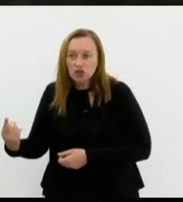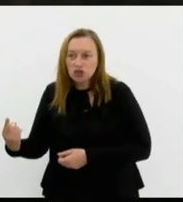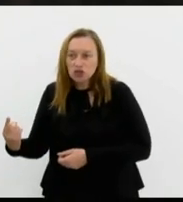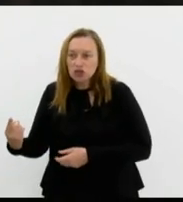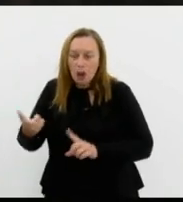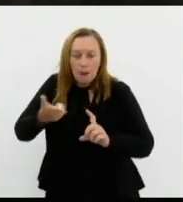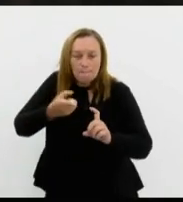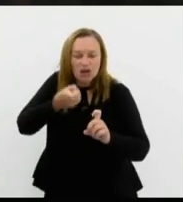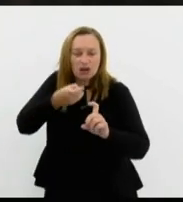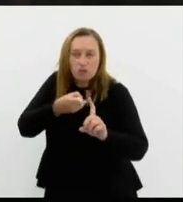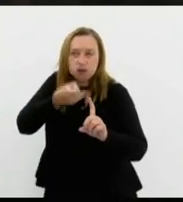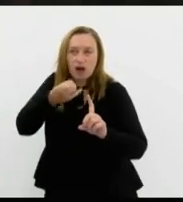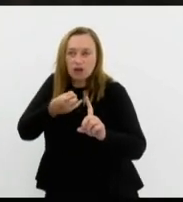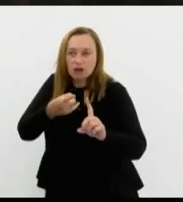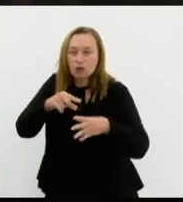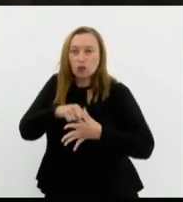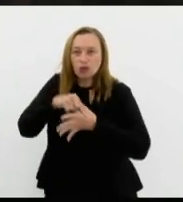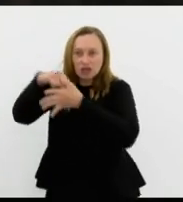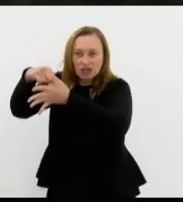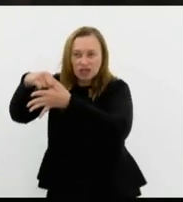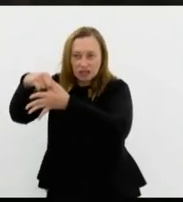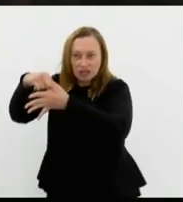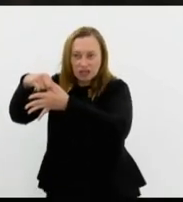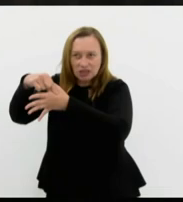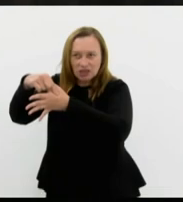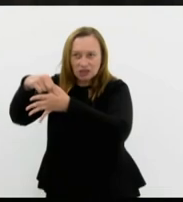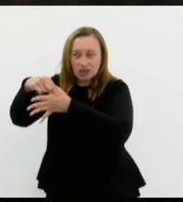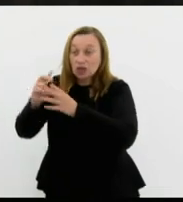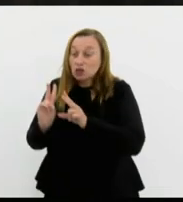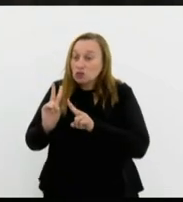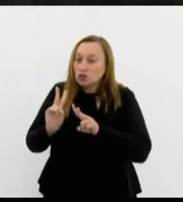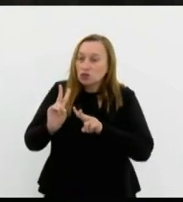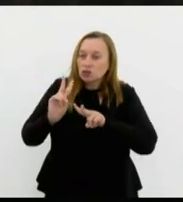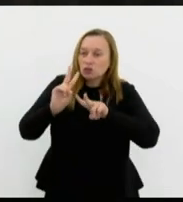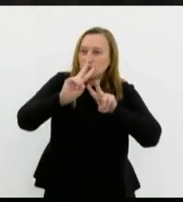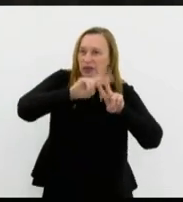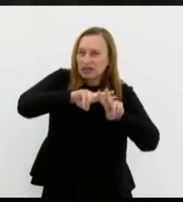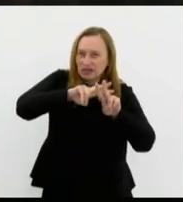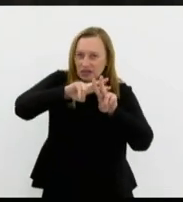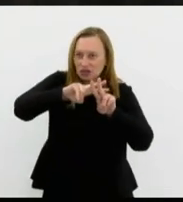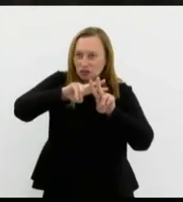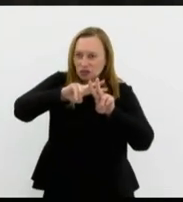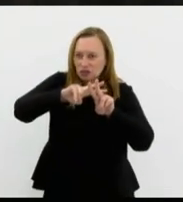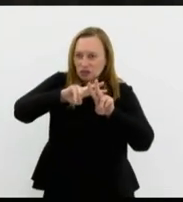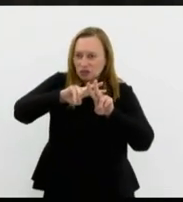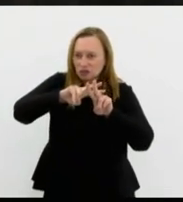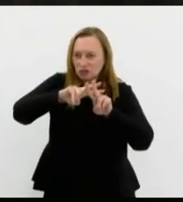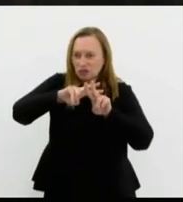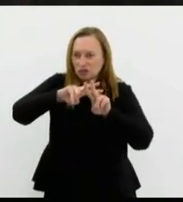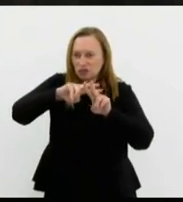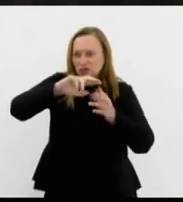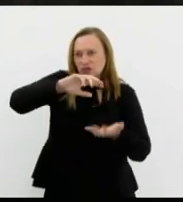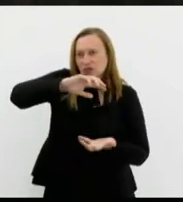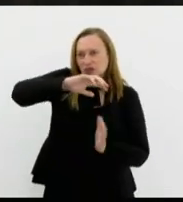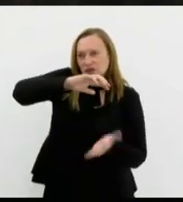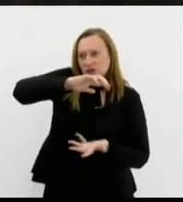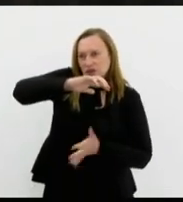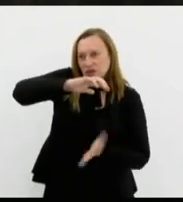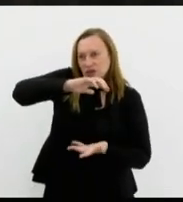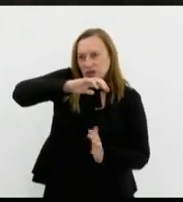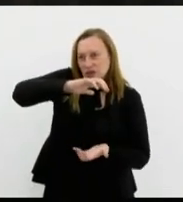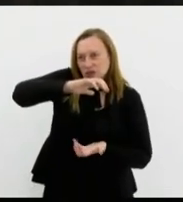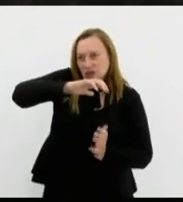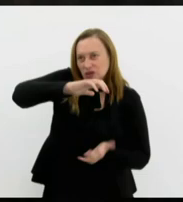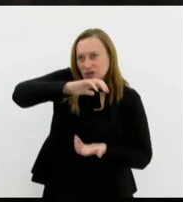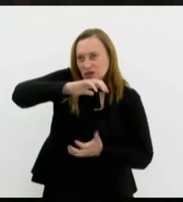opositor Nalvani no presídio no Ártico veja bem alguém está no presídio no